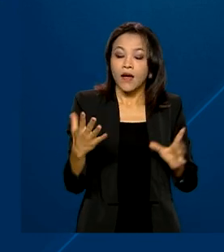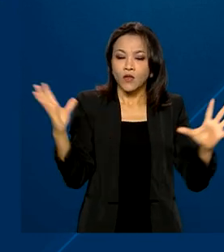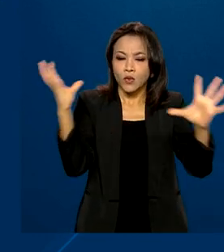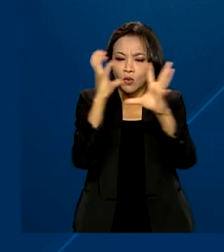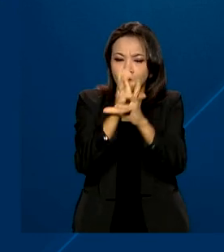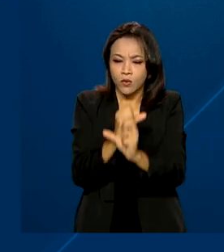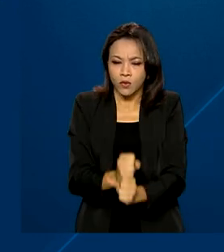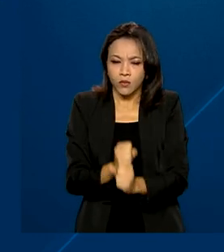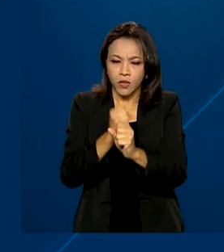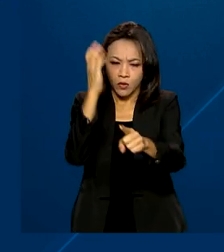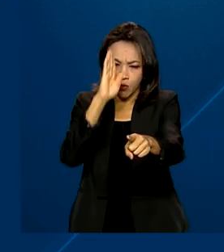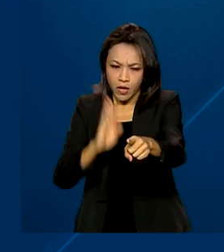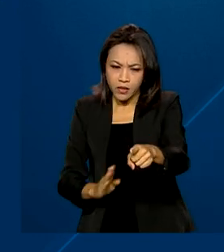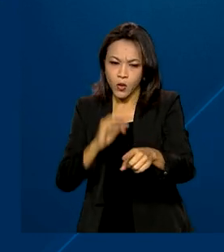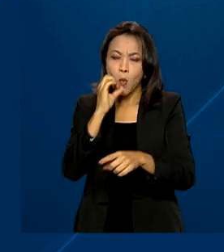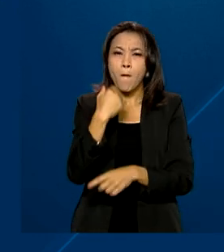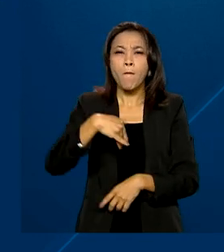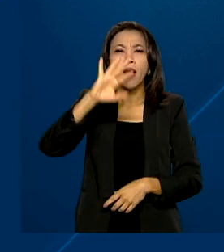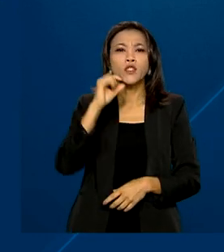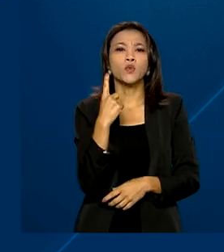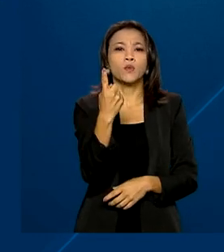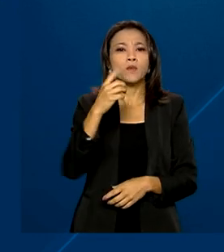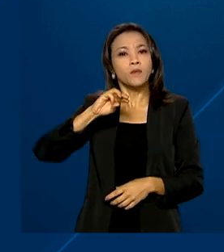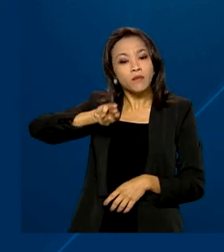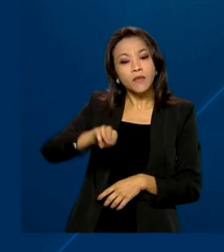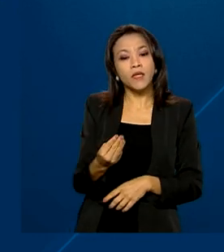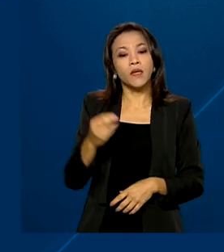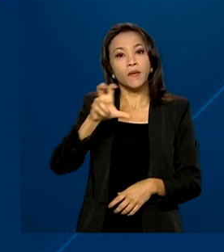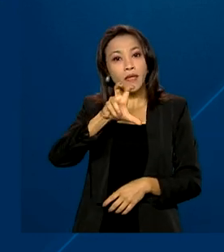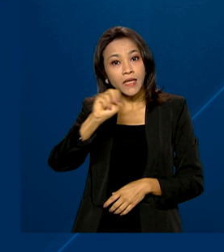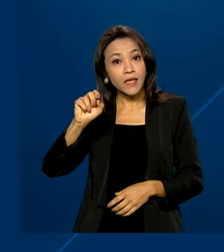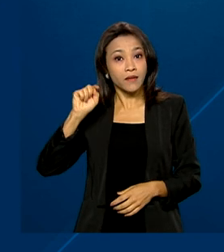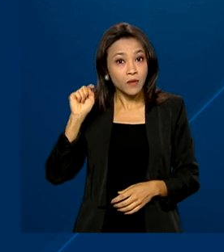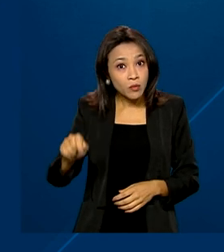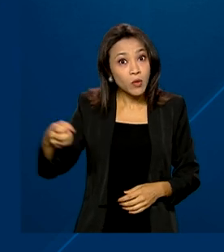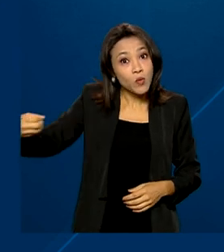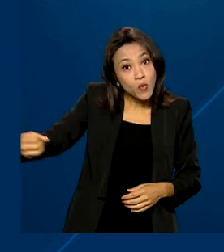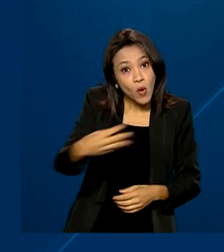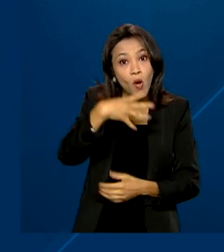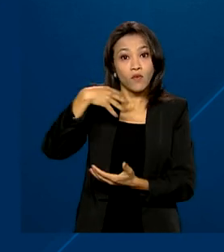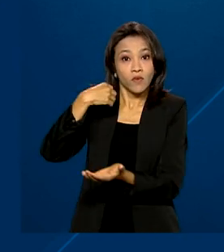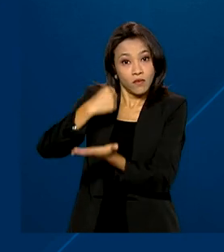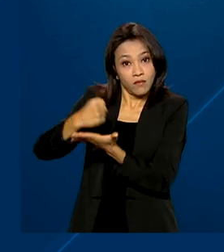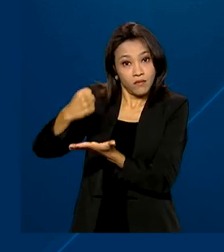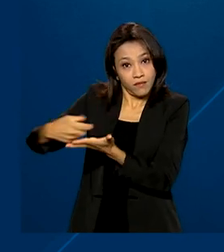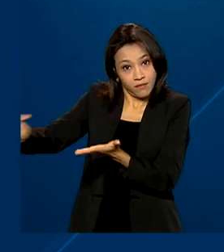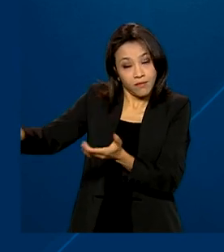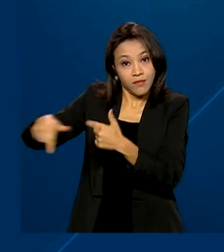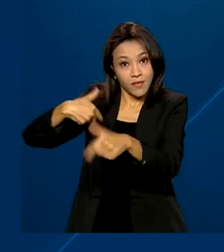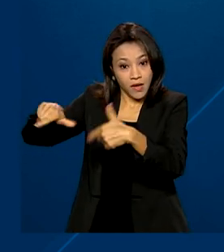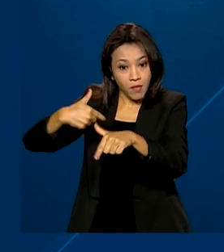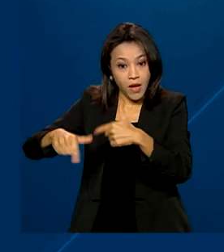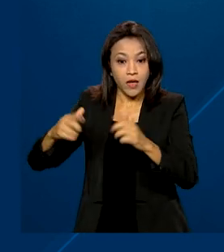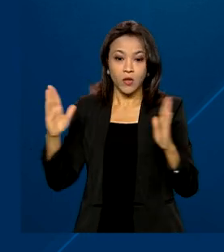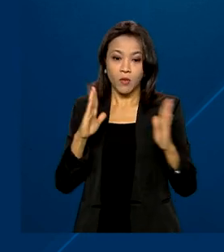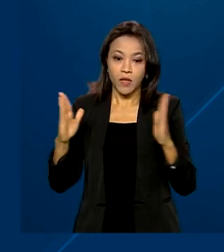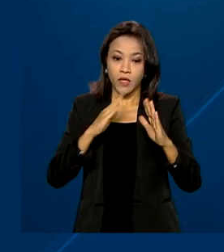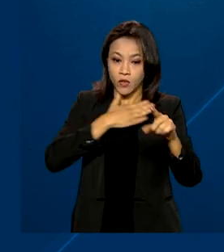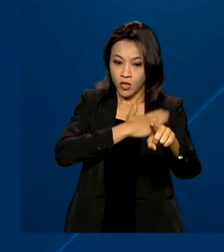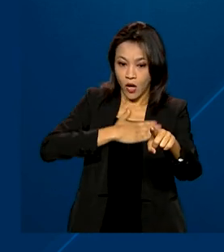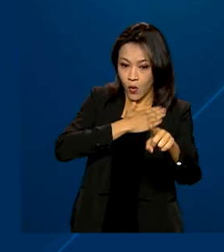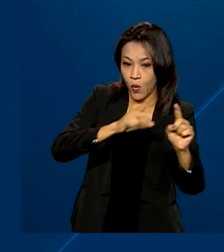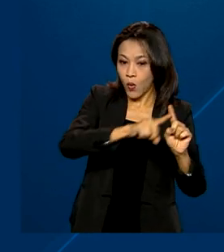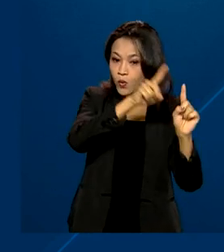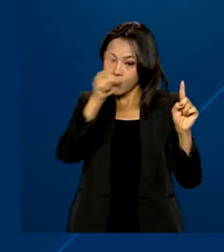julho, o Brasil gerou mais de 1 milhão e 500 mil novos empregos formais. No período de agosto de 2021